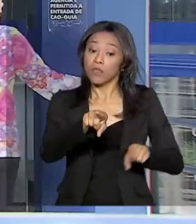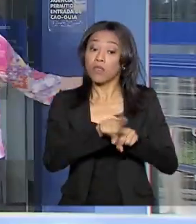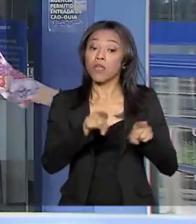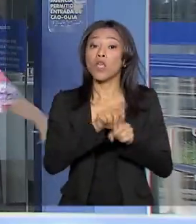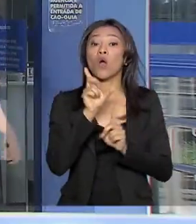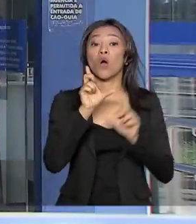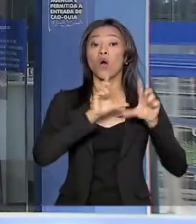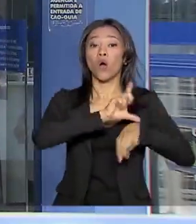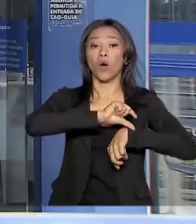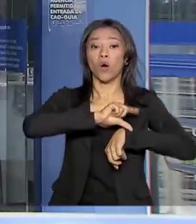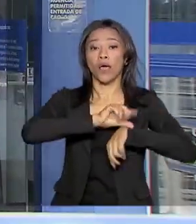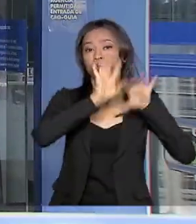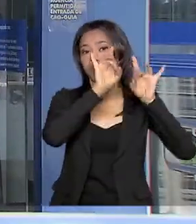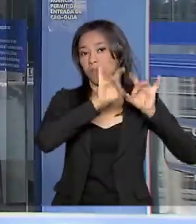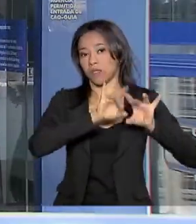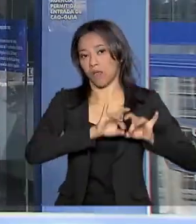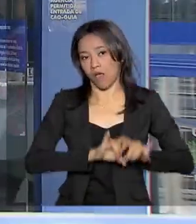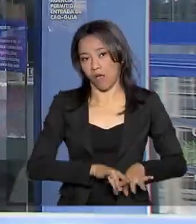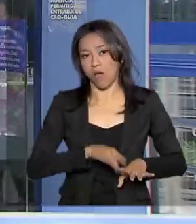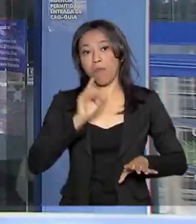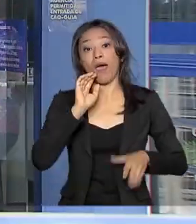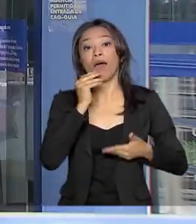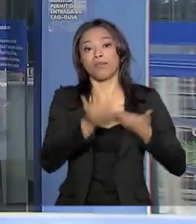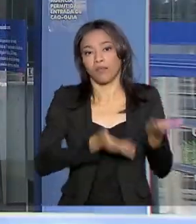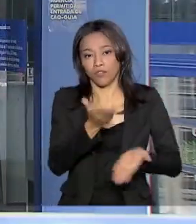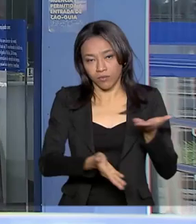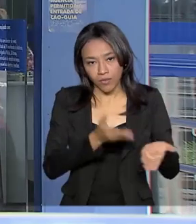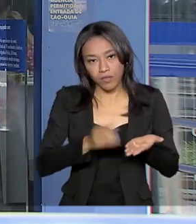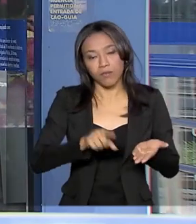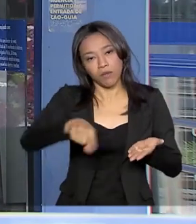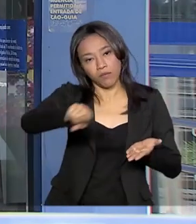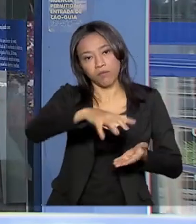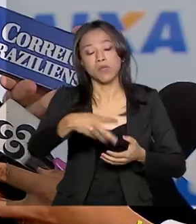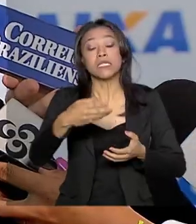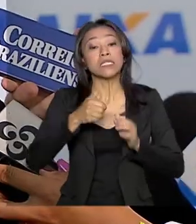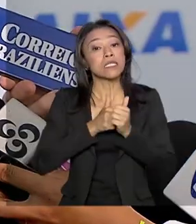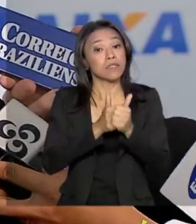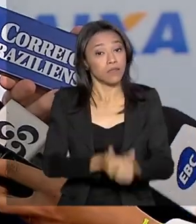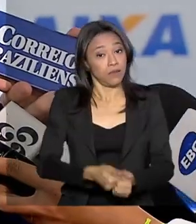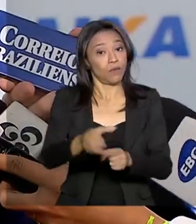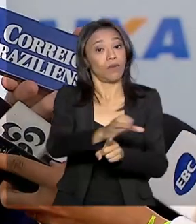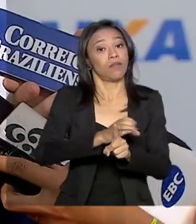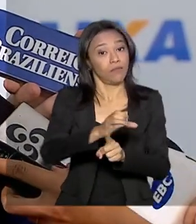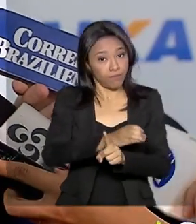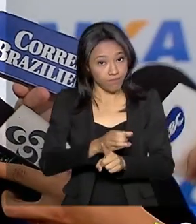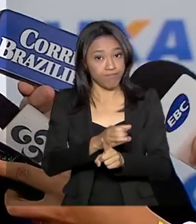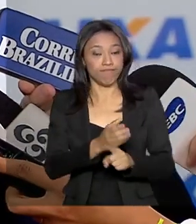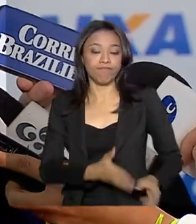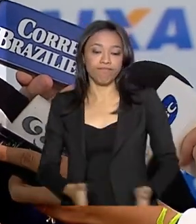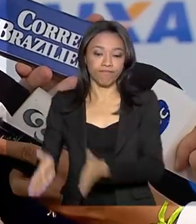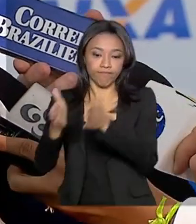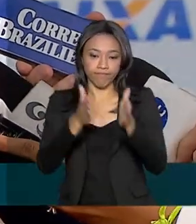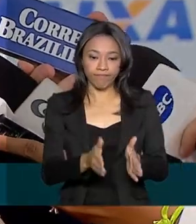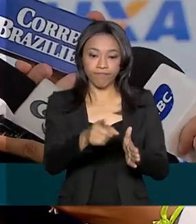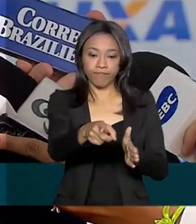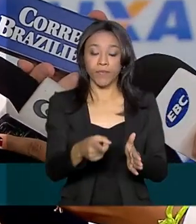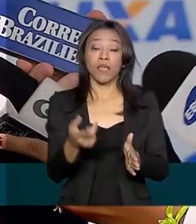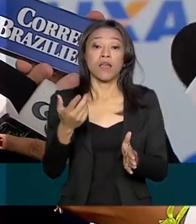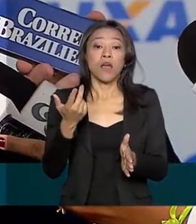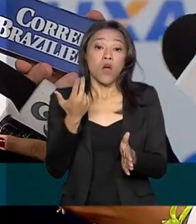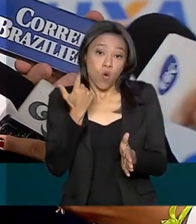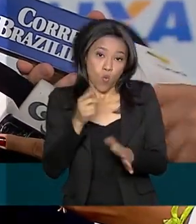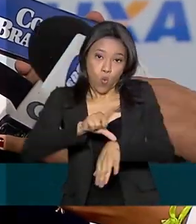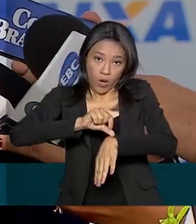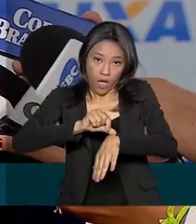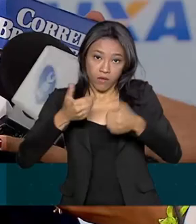para garantir a liberação do FGTS de acordo com o cronograma. Nós abriremos duas horas normalmente antes.